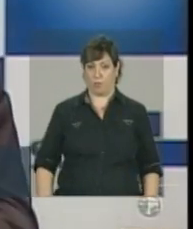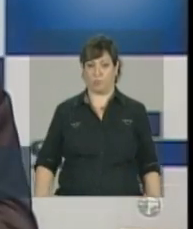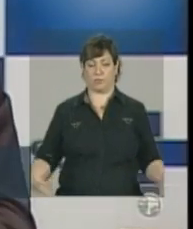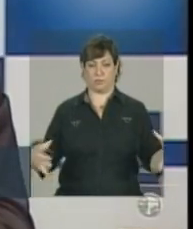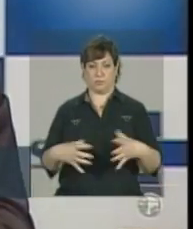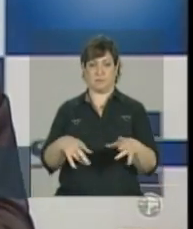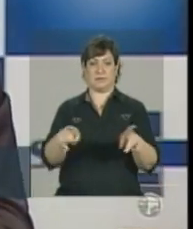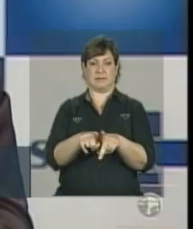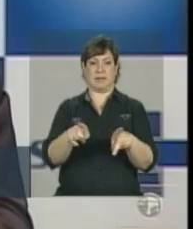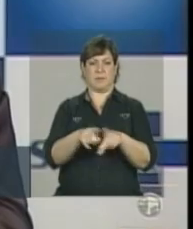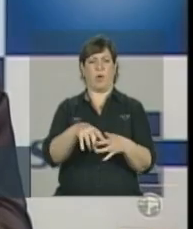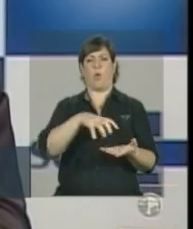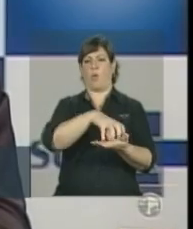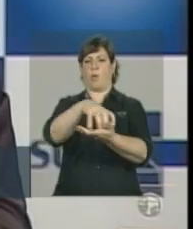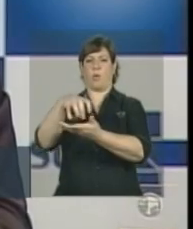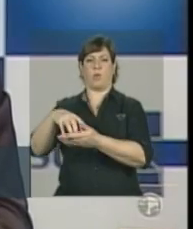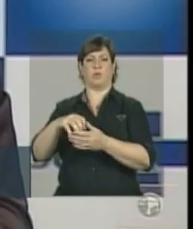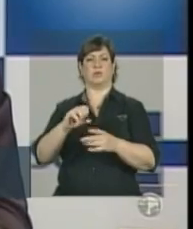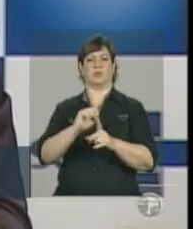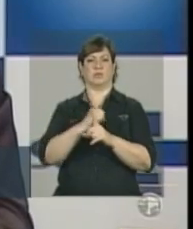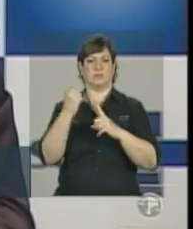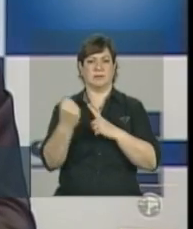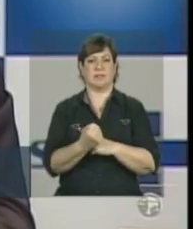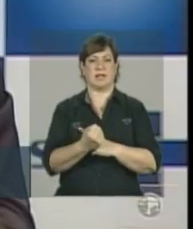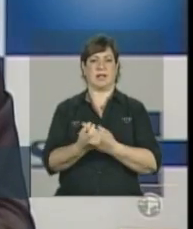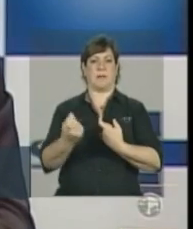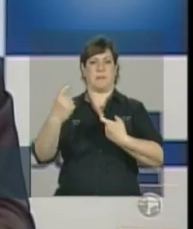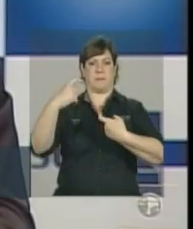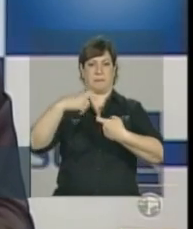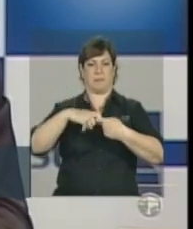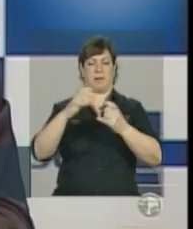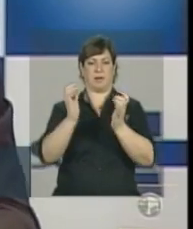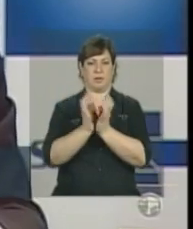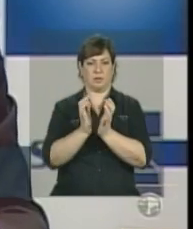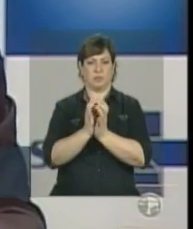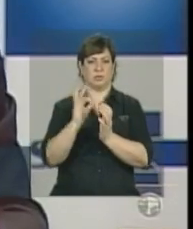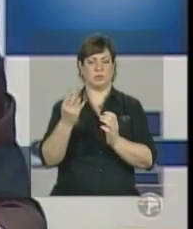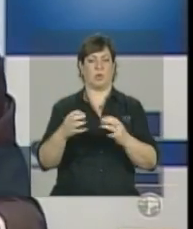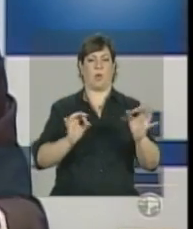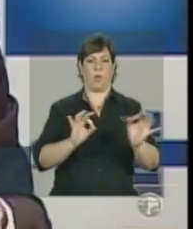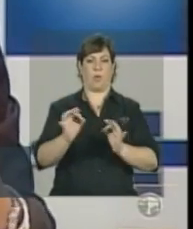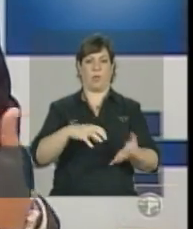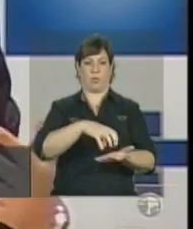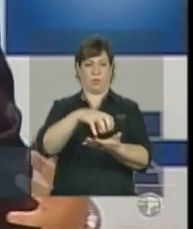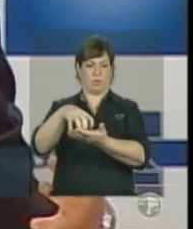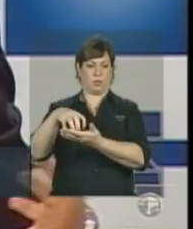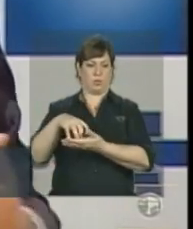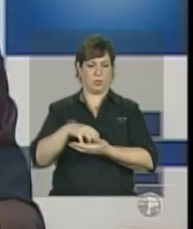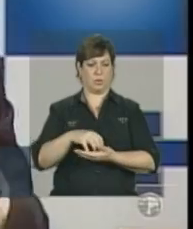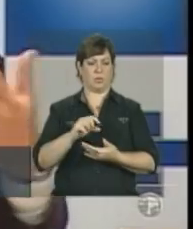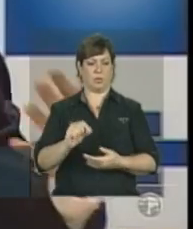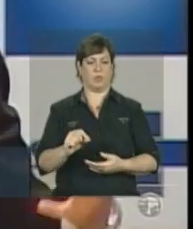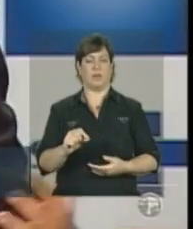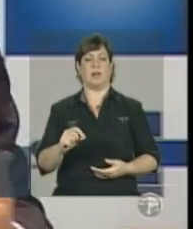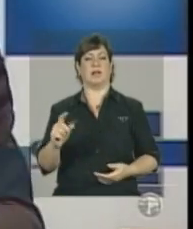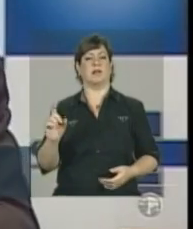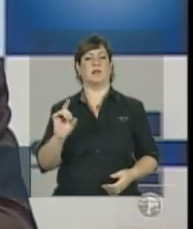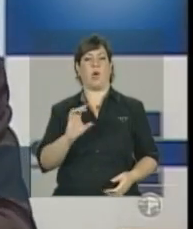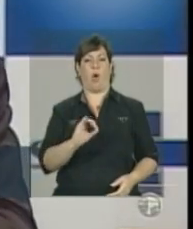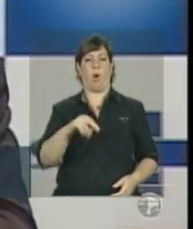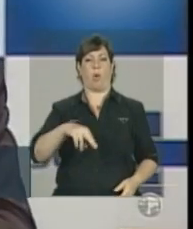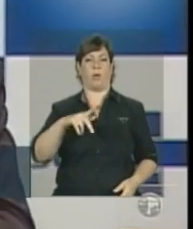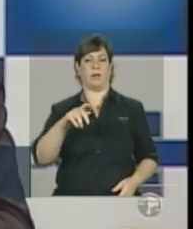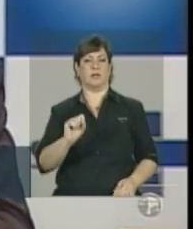sobretudo, dos movimentos sociais, da parceria com os movimentos, com as organizações, não só organizações não governamentais que